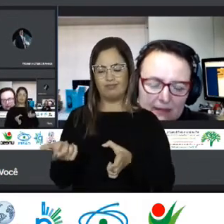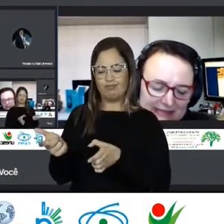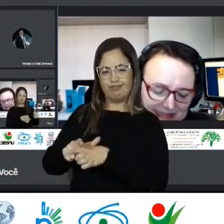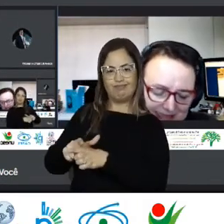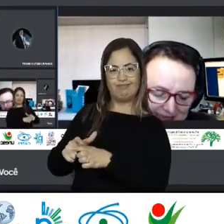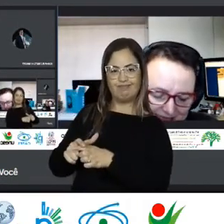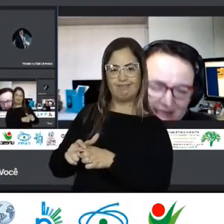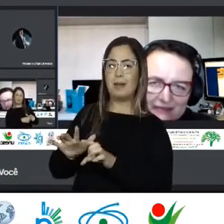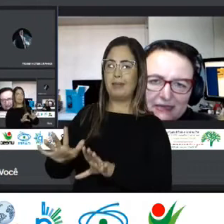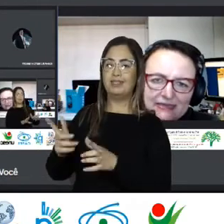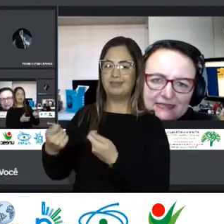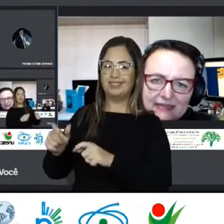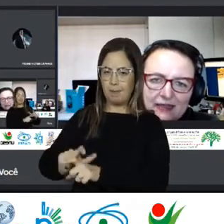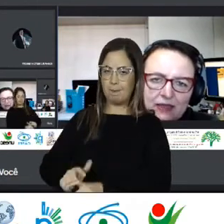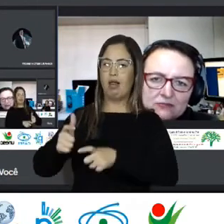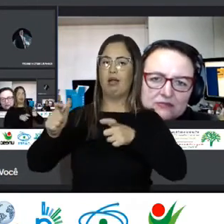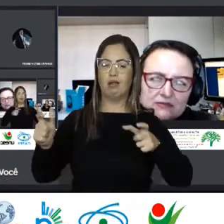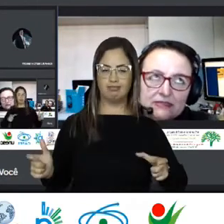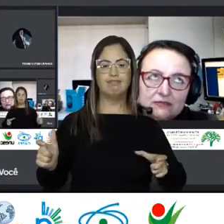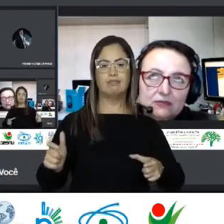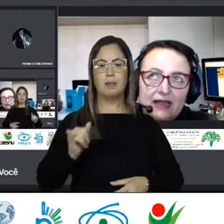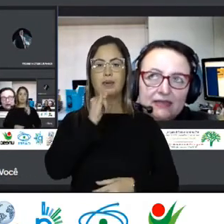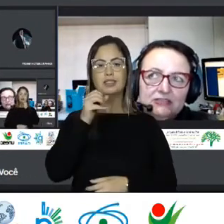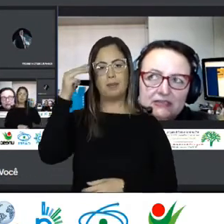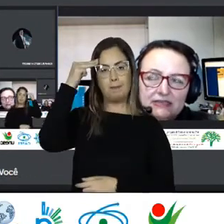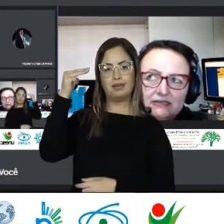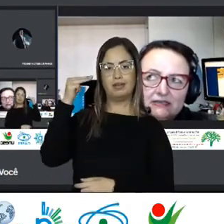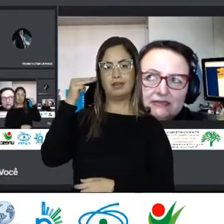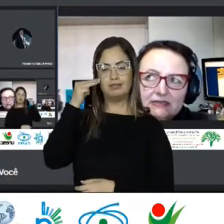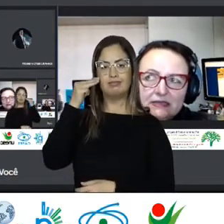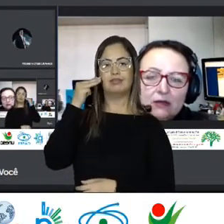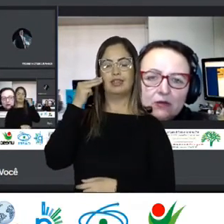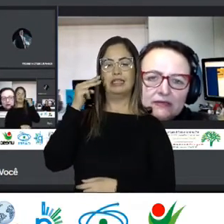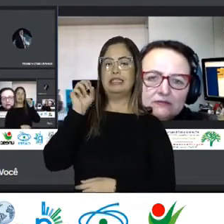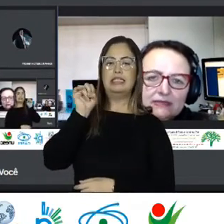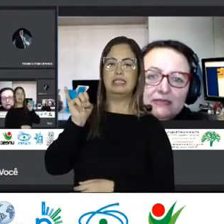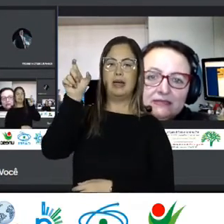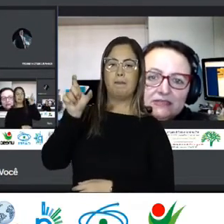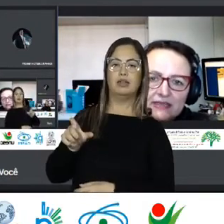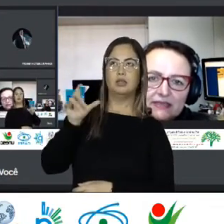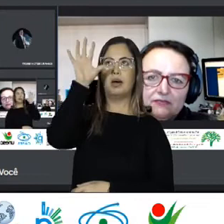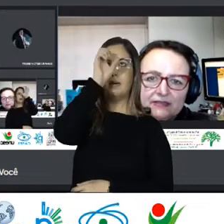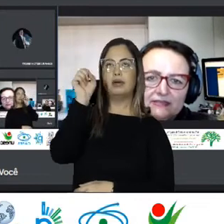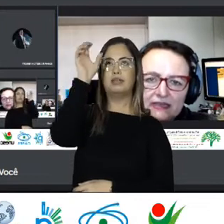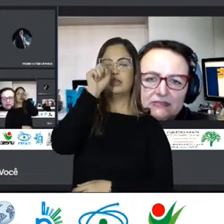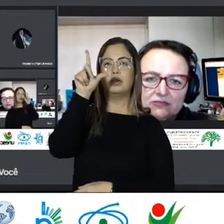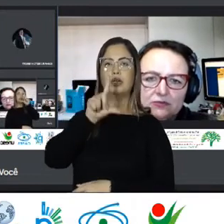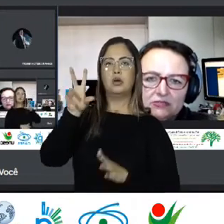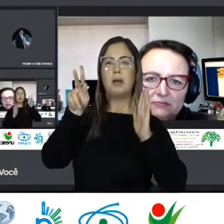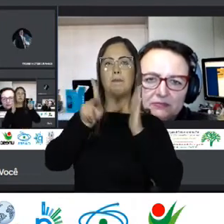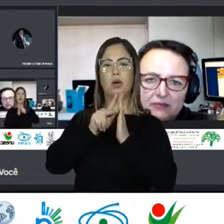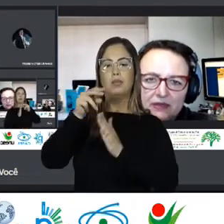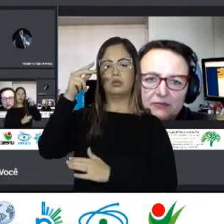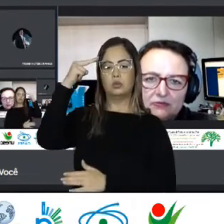Mas assim Aqui em Santa Maria Se tem alguém Usando a literatura Haitiana Eu agora Não saberia Te dizer Talvez sim